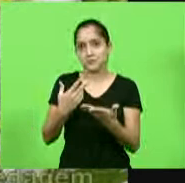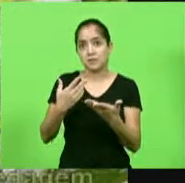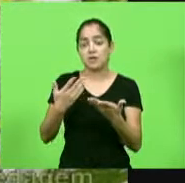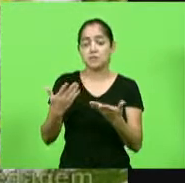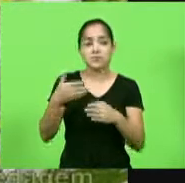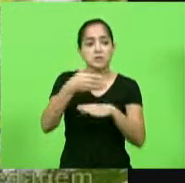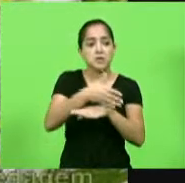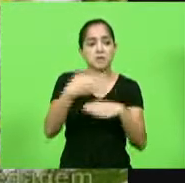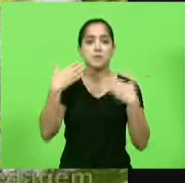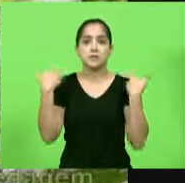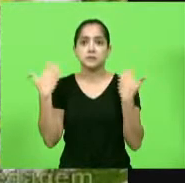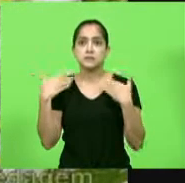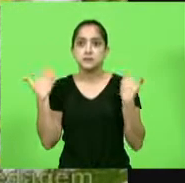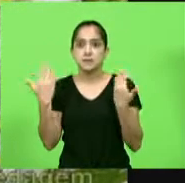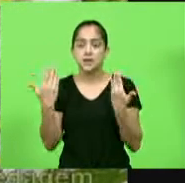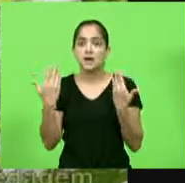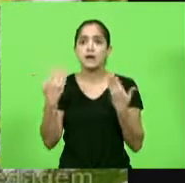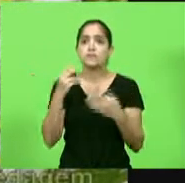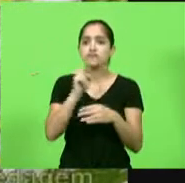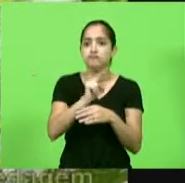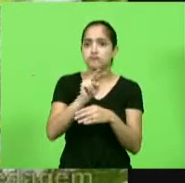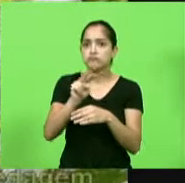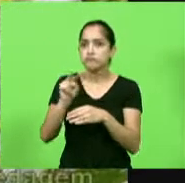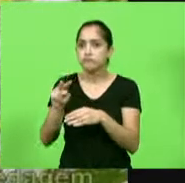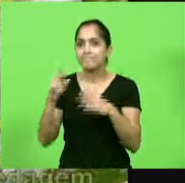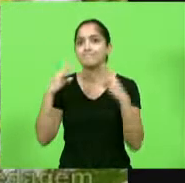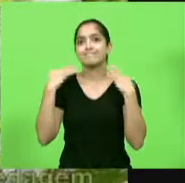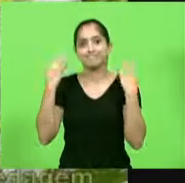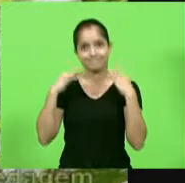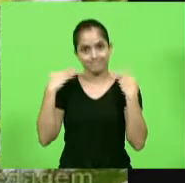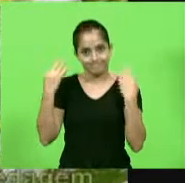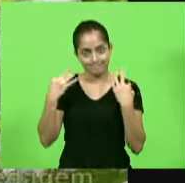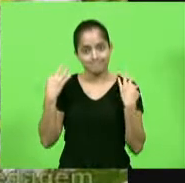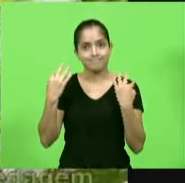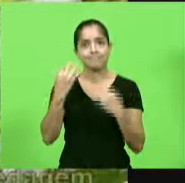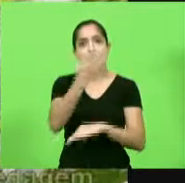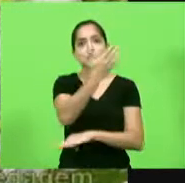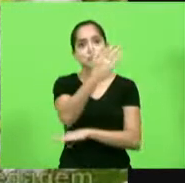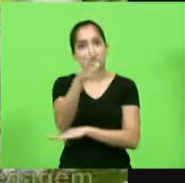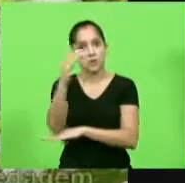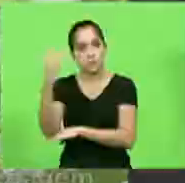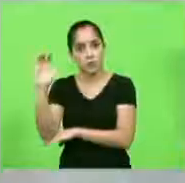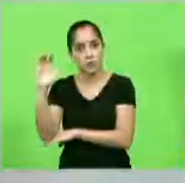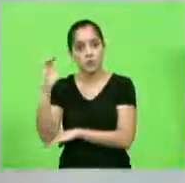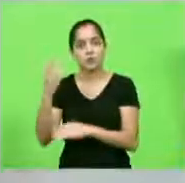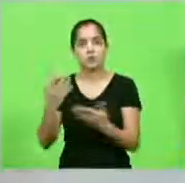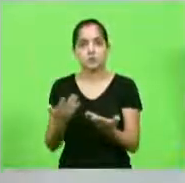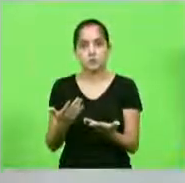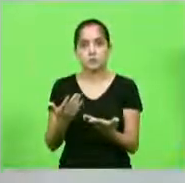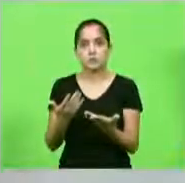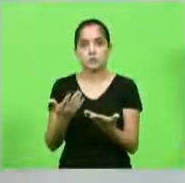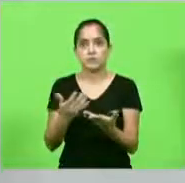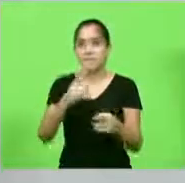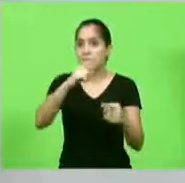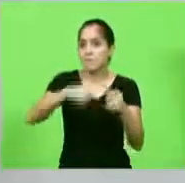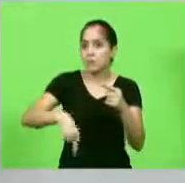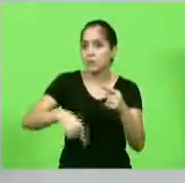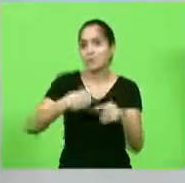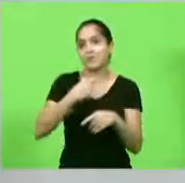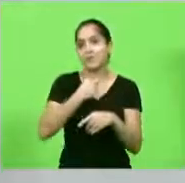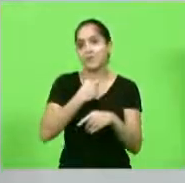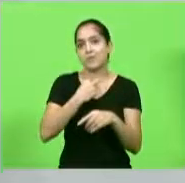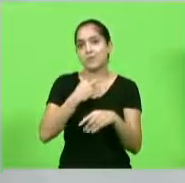natureza, afinal, o parque tem um potencial turístico e ecológico fantástico e muito menos proibir